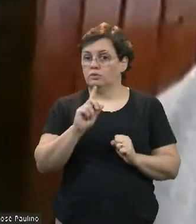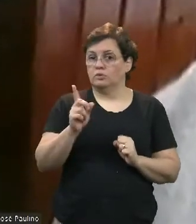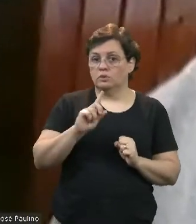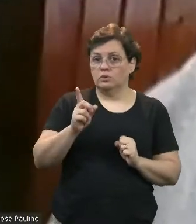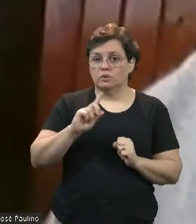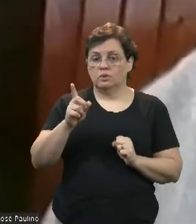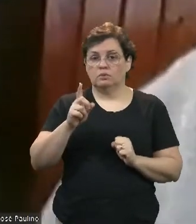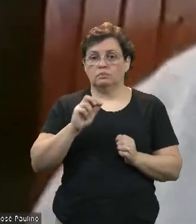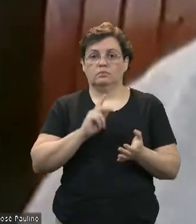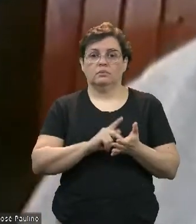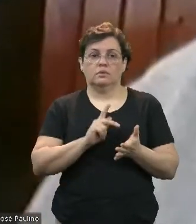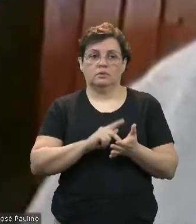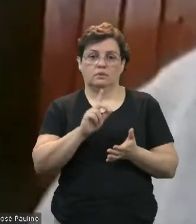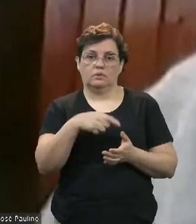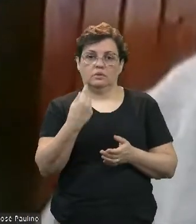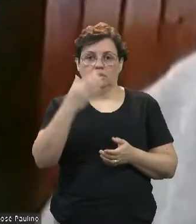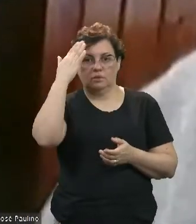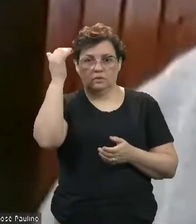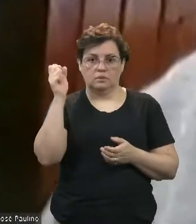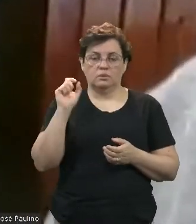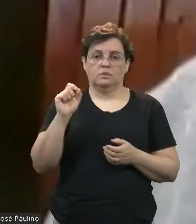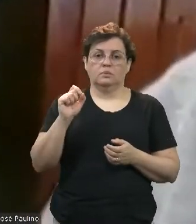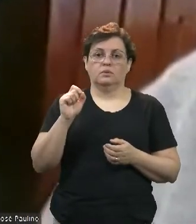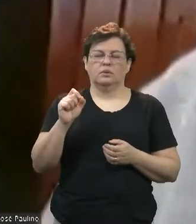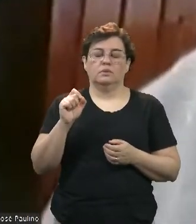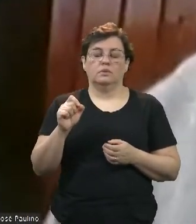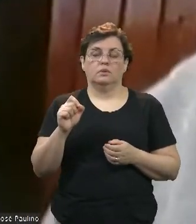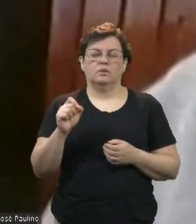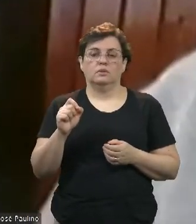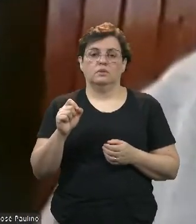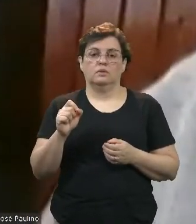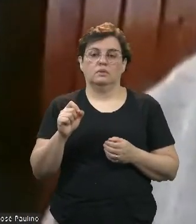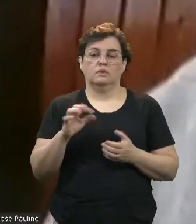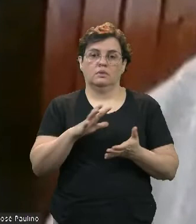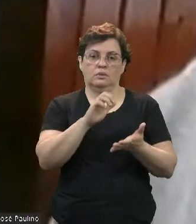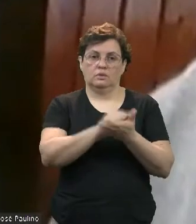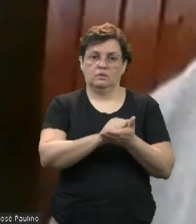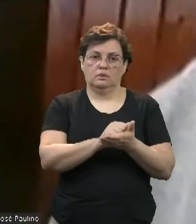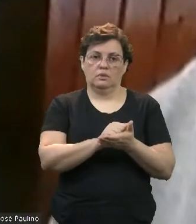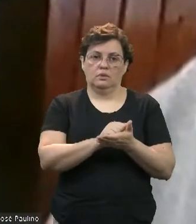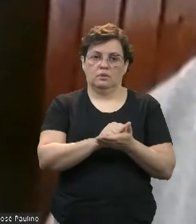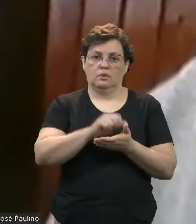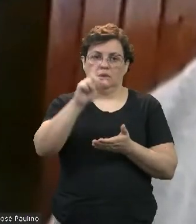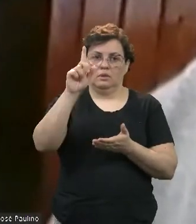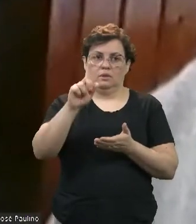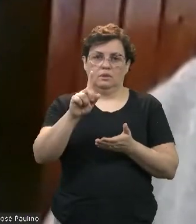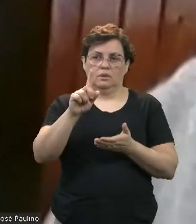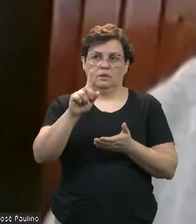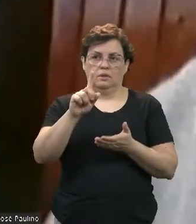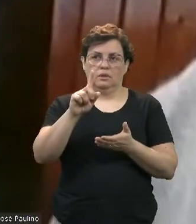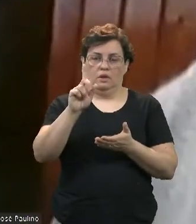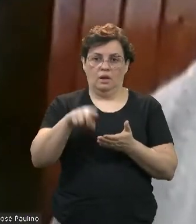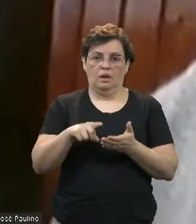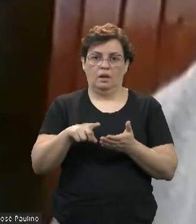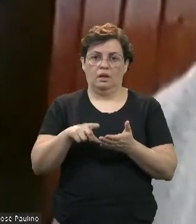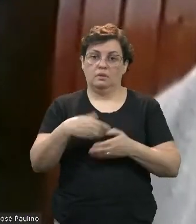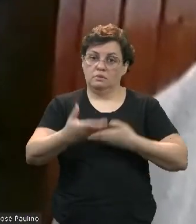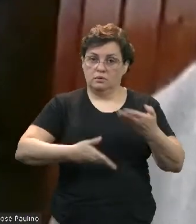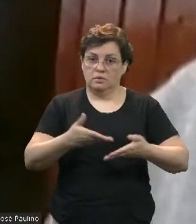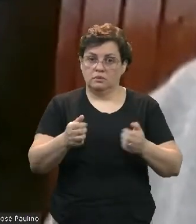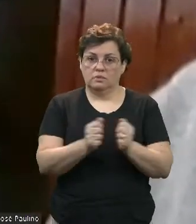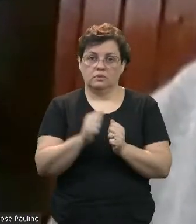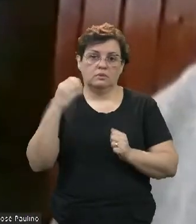Na verdade, a gente sabe que a prerrogativa dos contratos é dos servidores com o banco, inclusive,